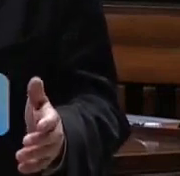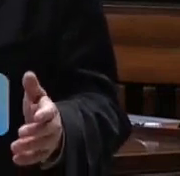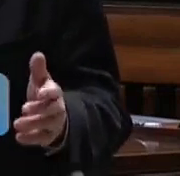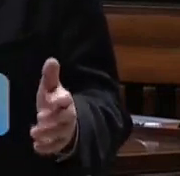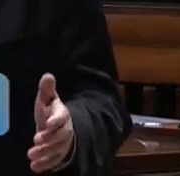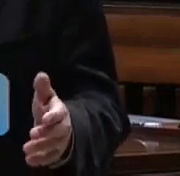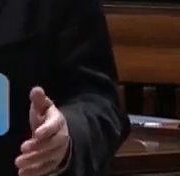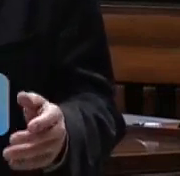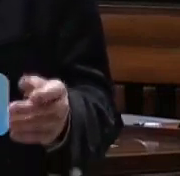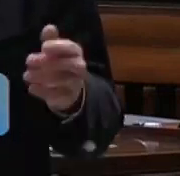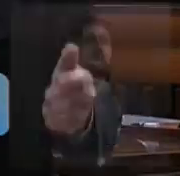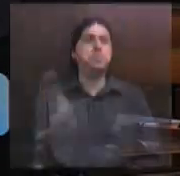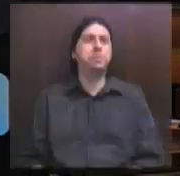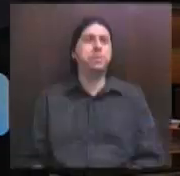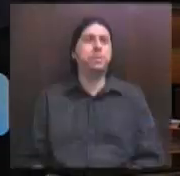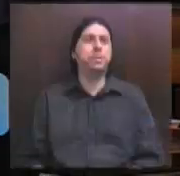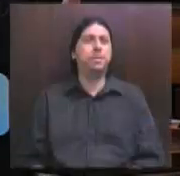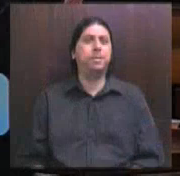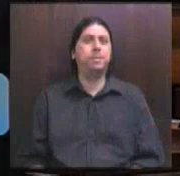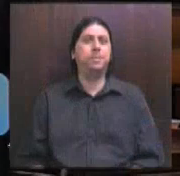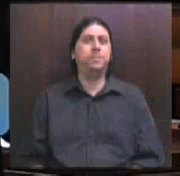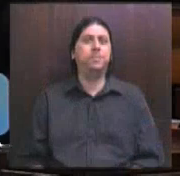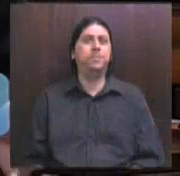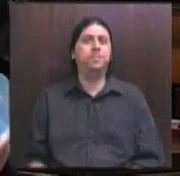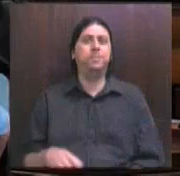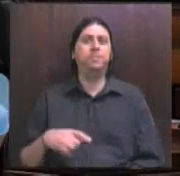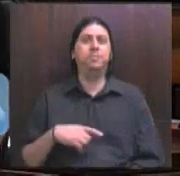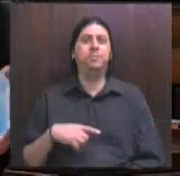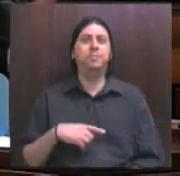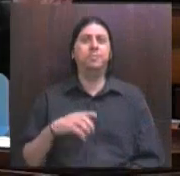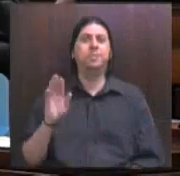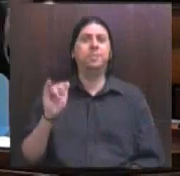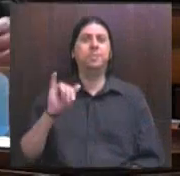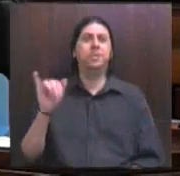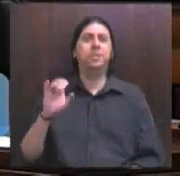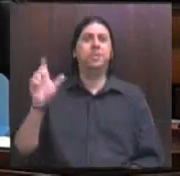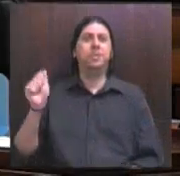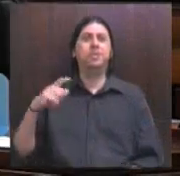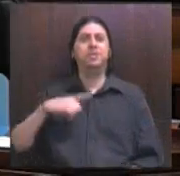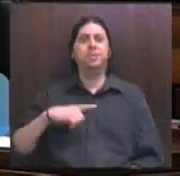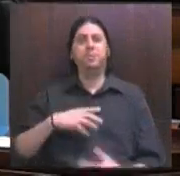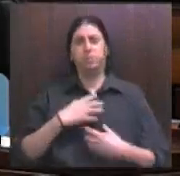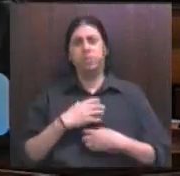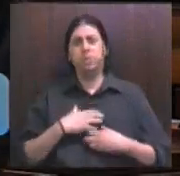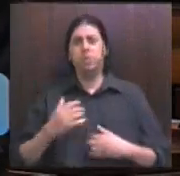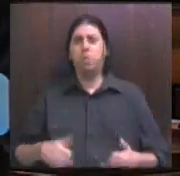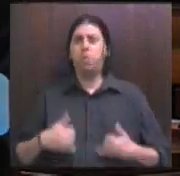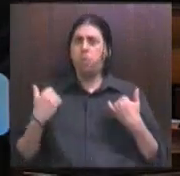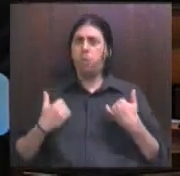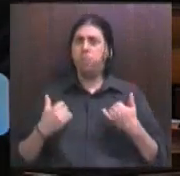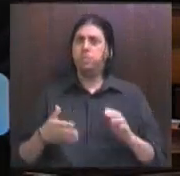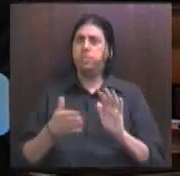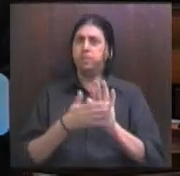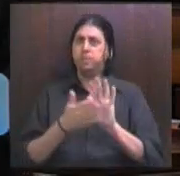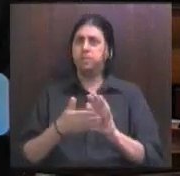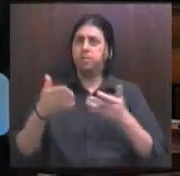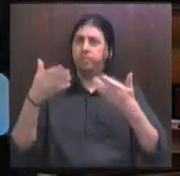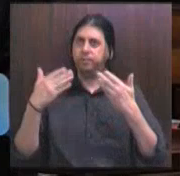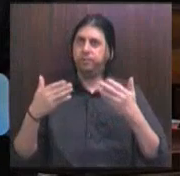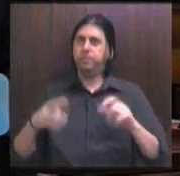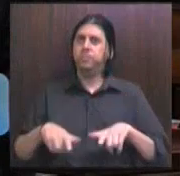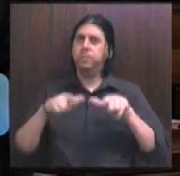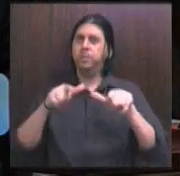Simone, do partido do engenheiro Leonel de Moura Brizola. Então, para nós, motivo de orgulho aqui, prestar esta